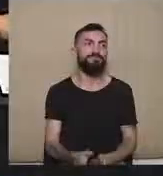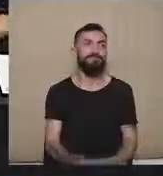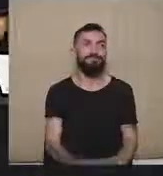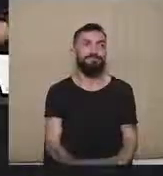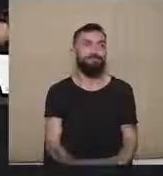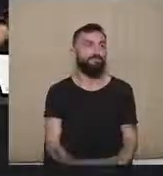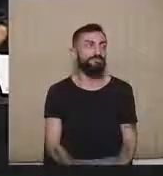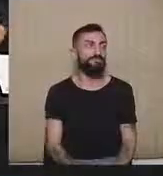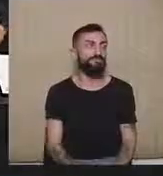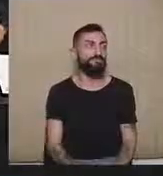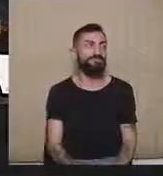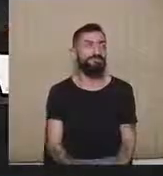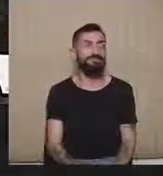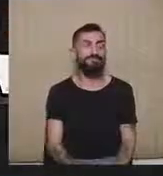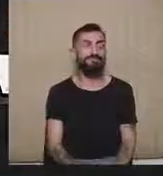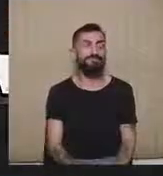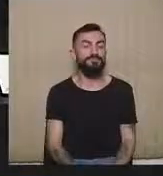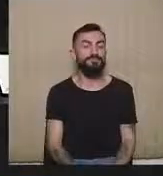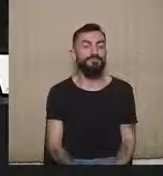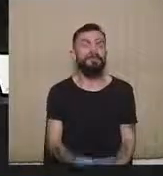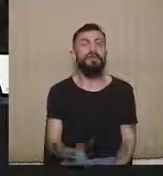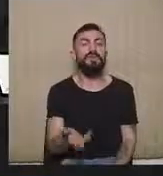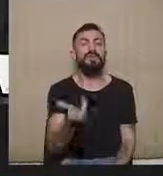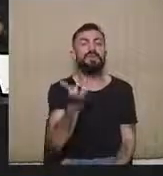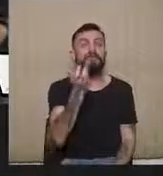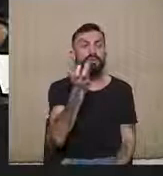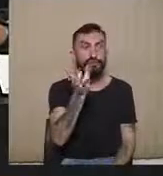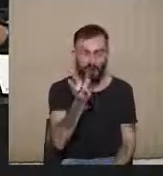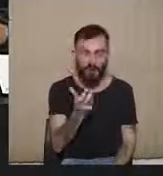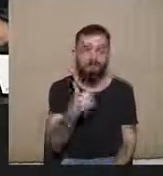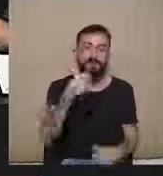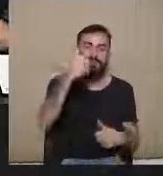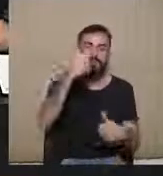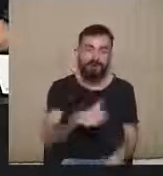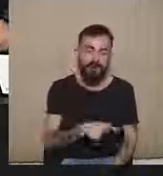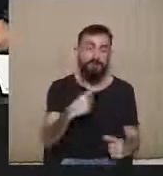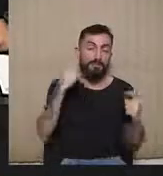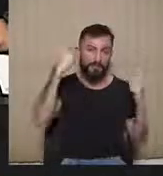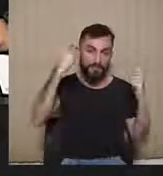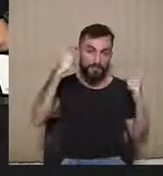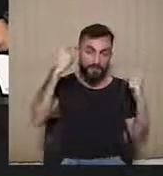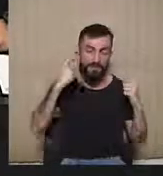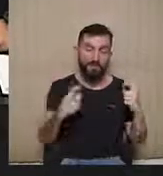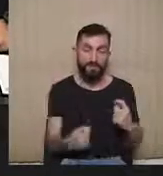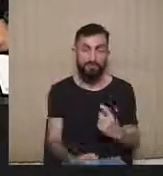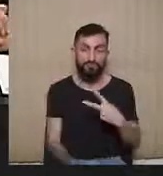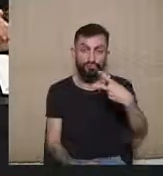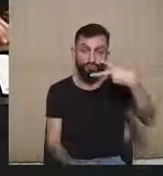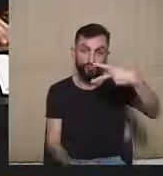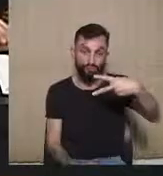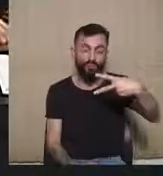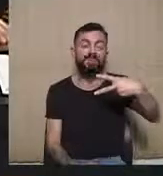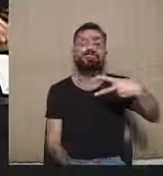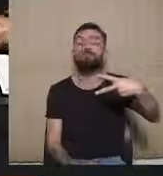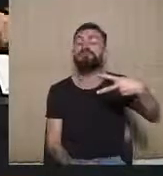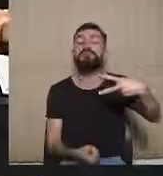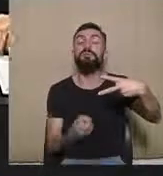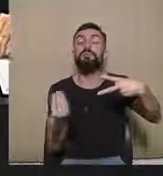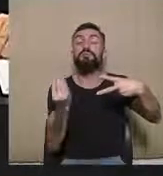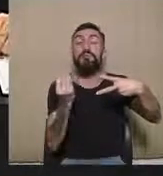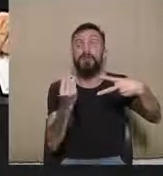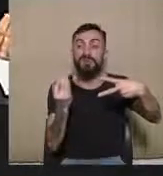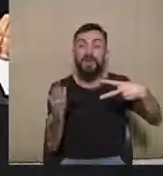Eu gostaria de dizer de duas preocupações que eu tenho diante do aumento